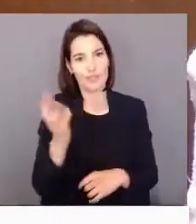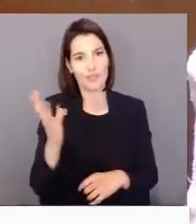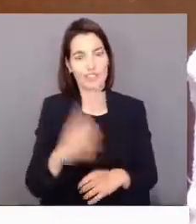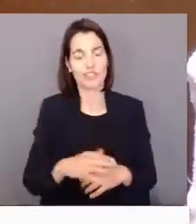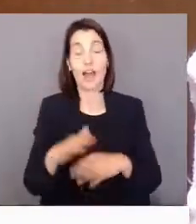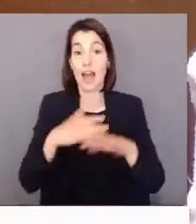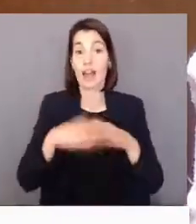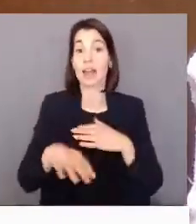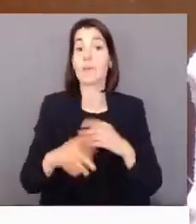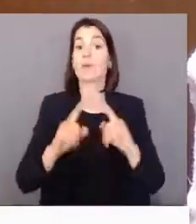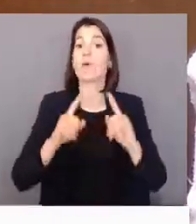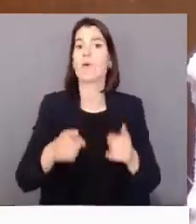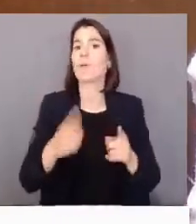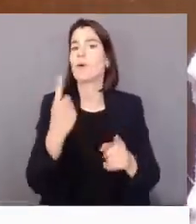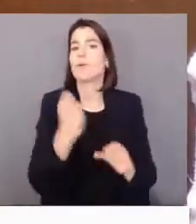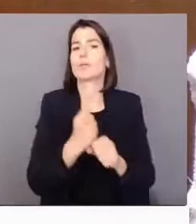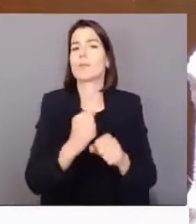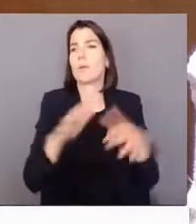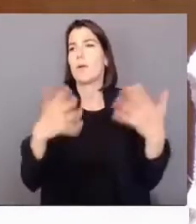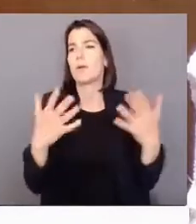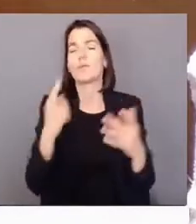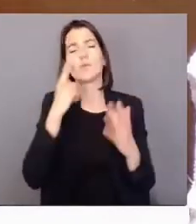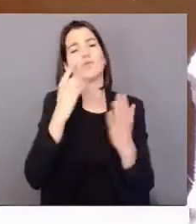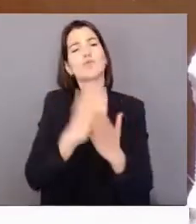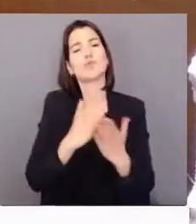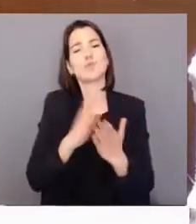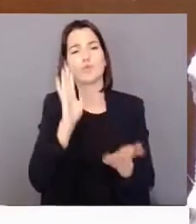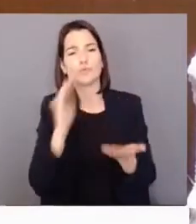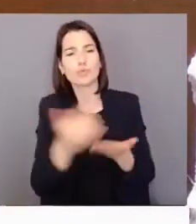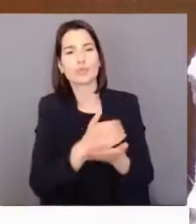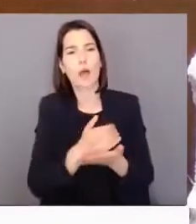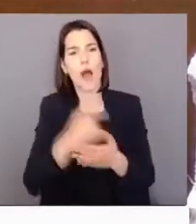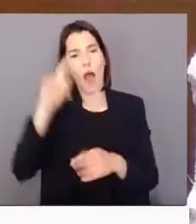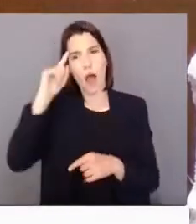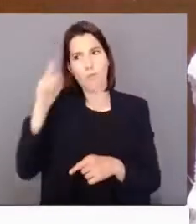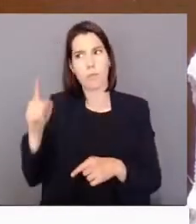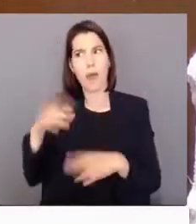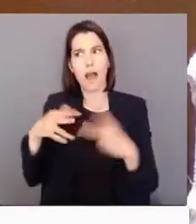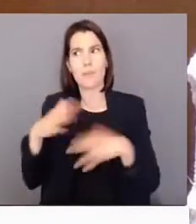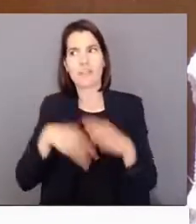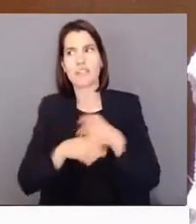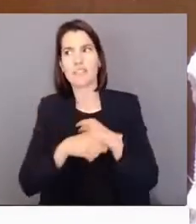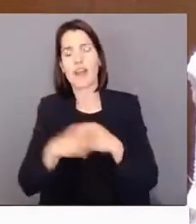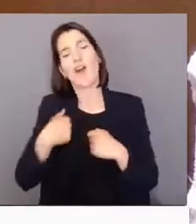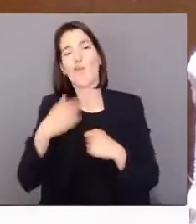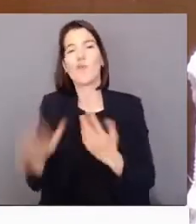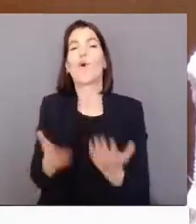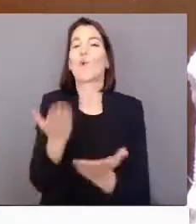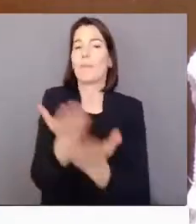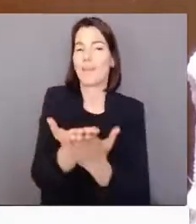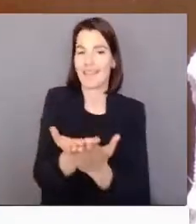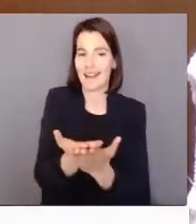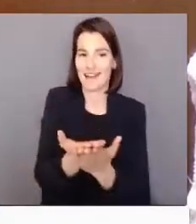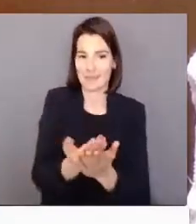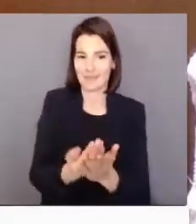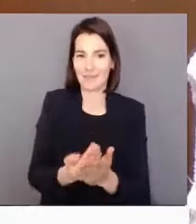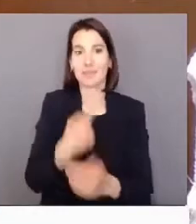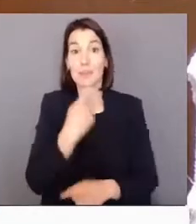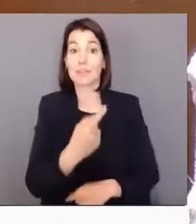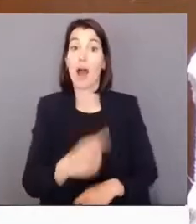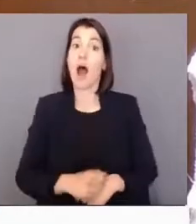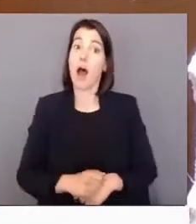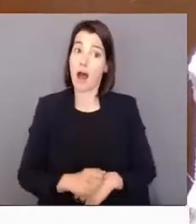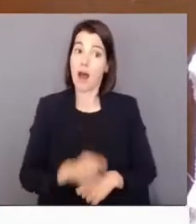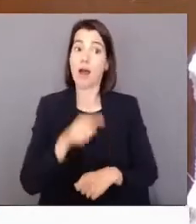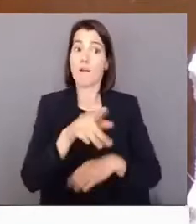um processo qualquer, um estudo, sabem o a Câmara está a fazer, vamos recomendar-a. Quer para depois dizer, olha, isto foi feito por